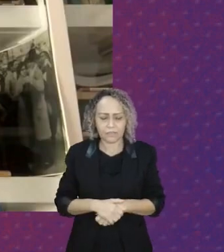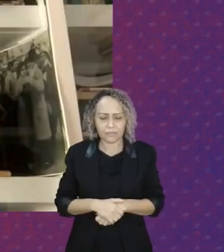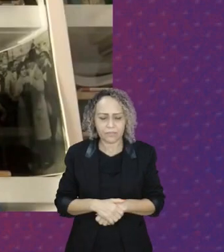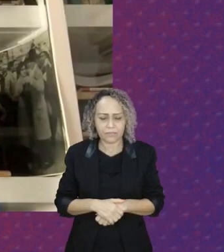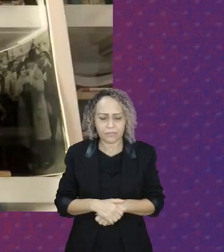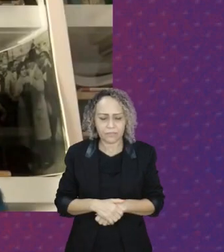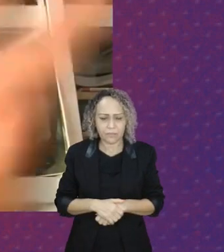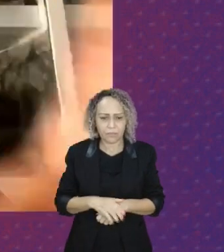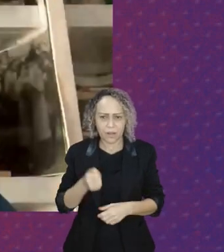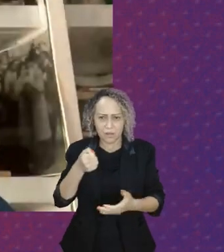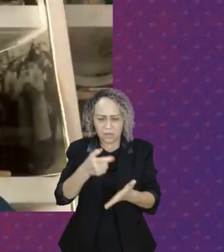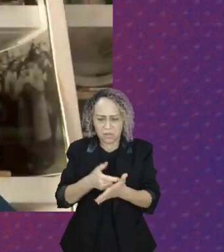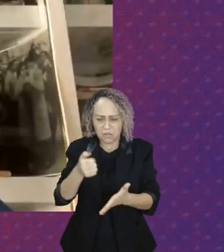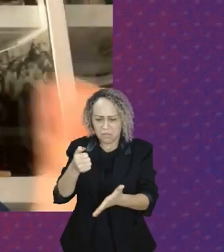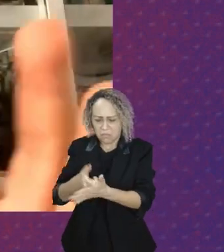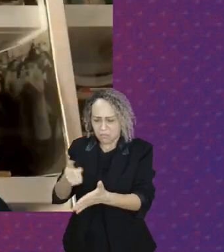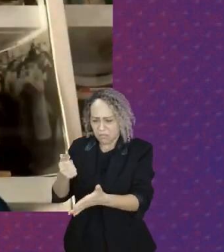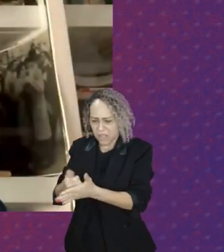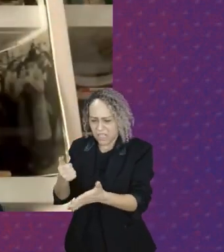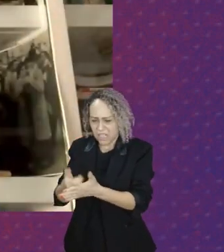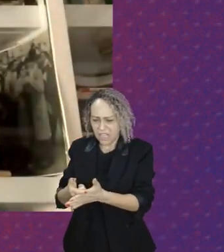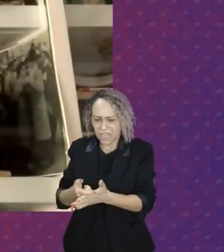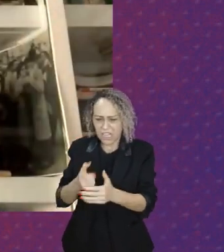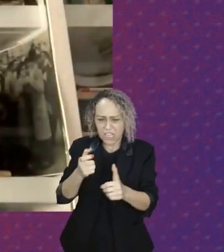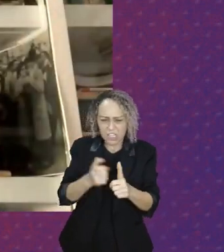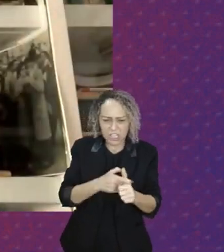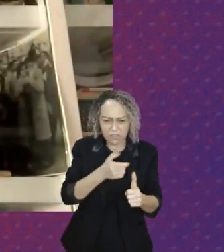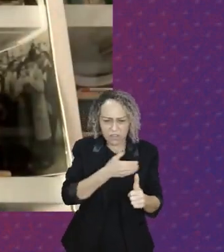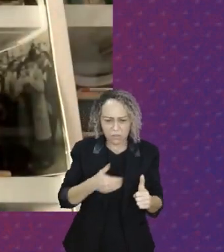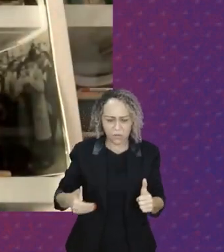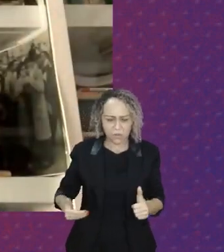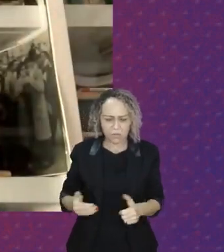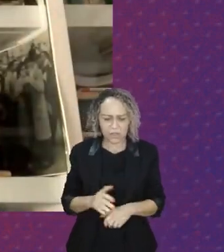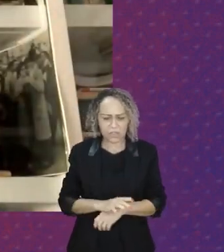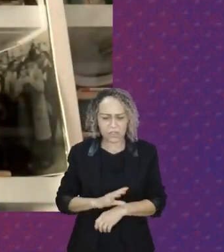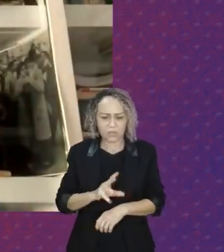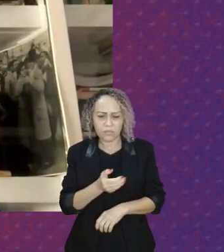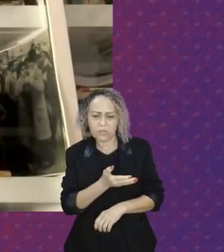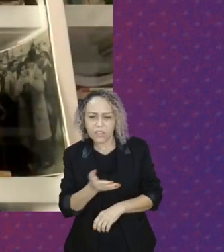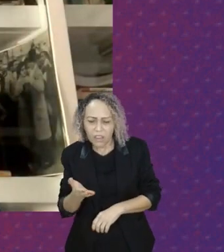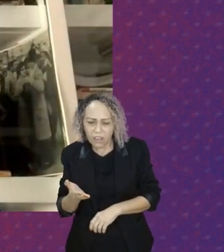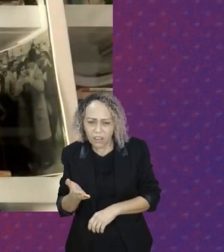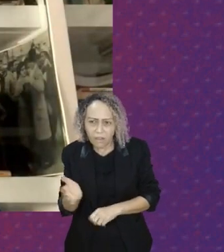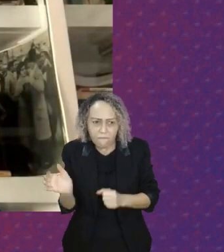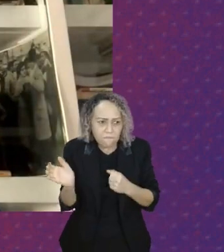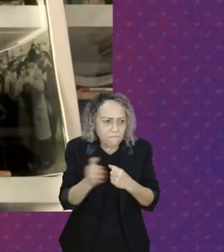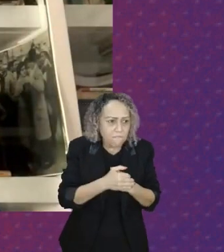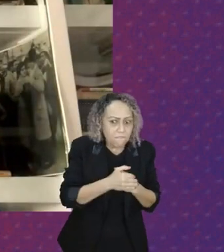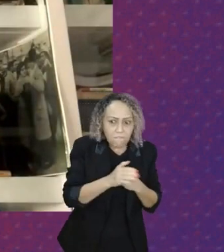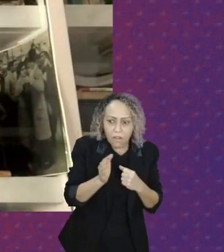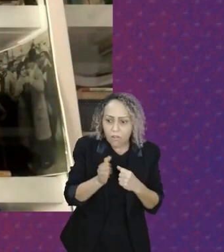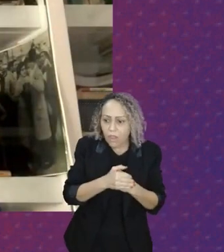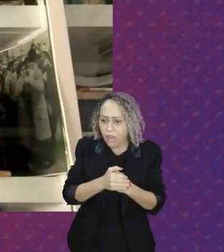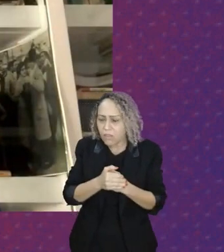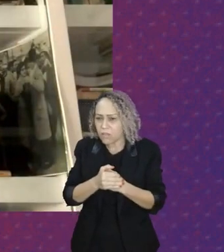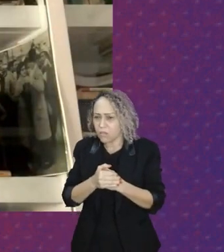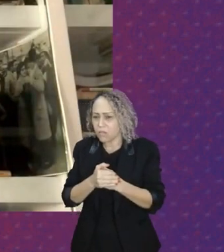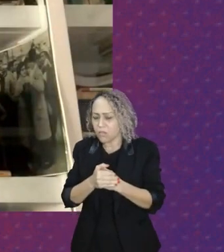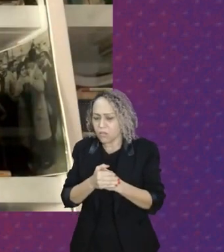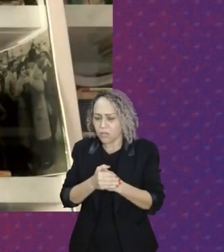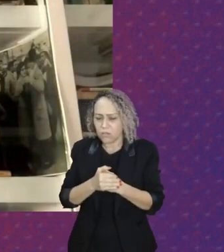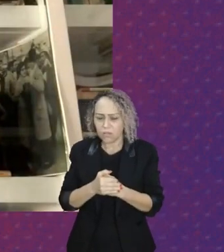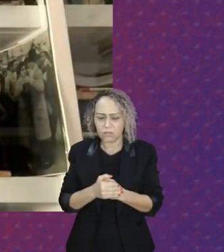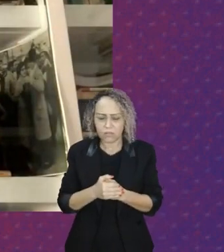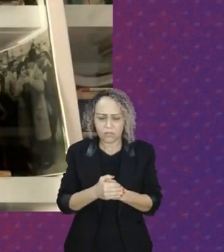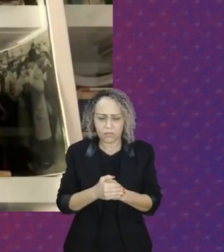para pagar a dívida pública, tudo isso é ocultado das pessoas. não se